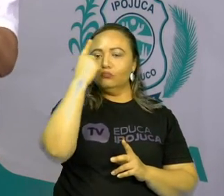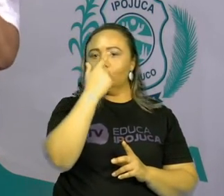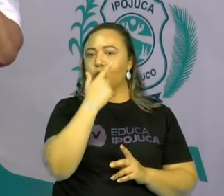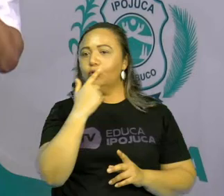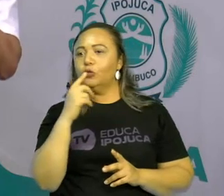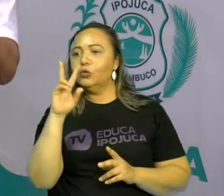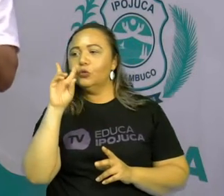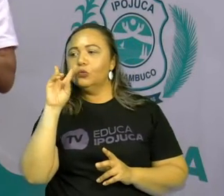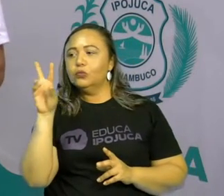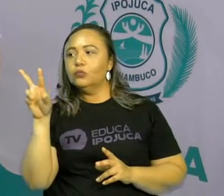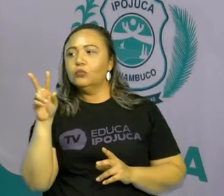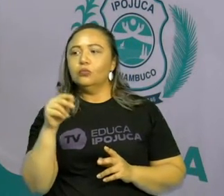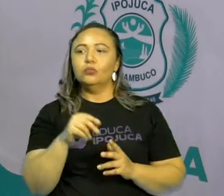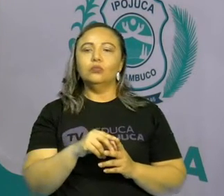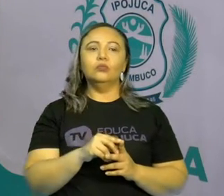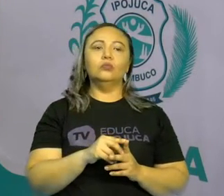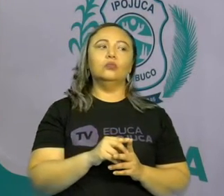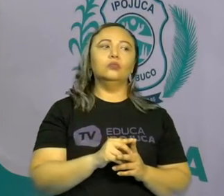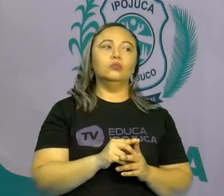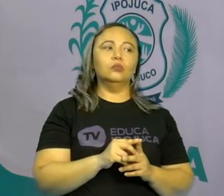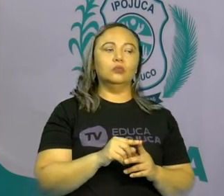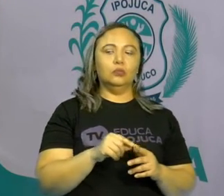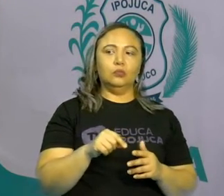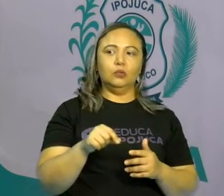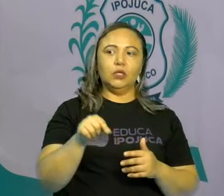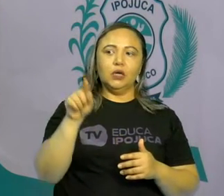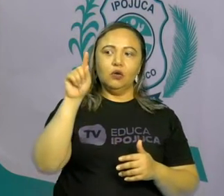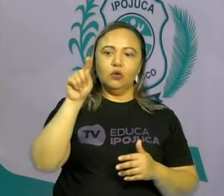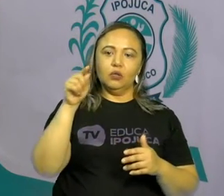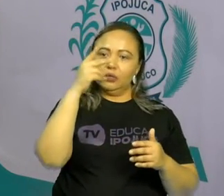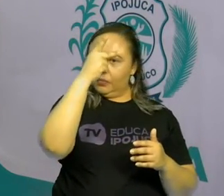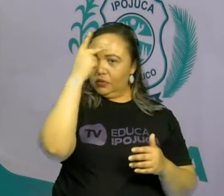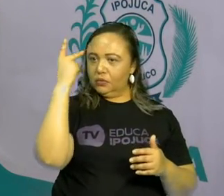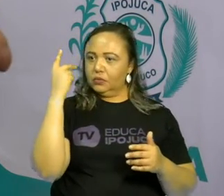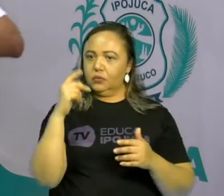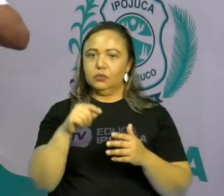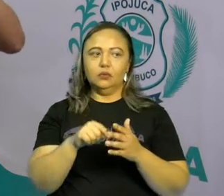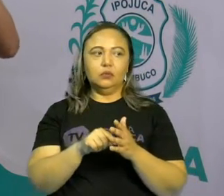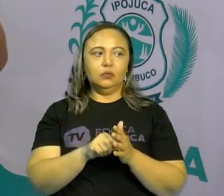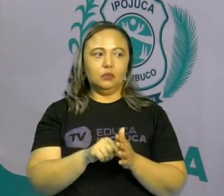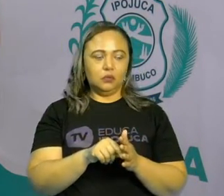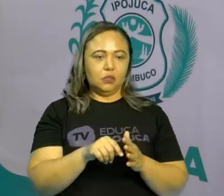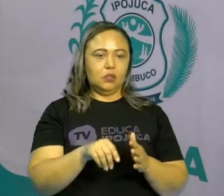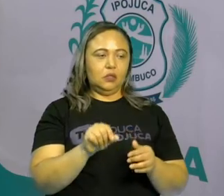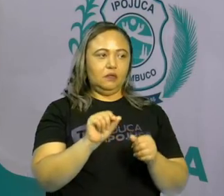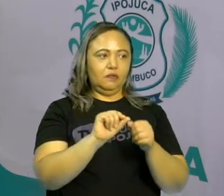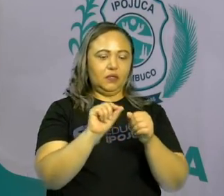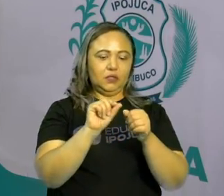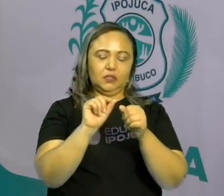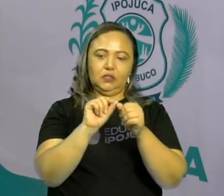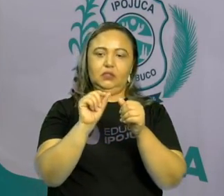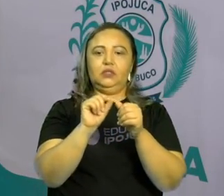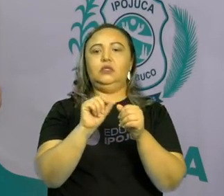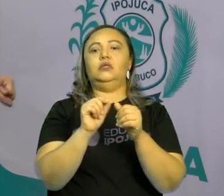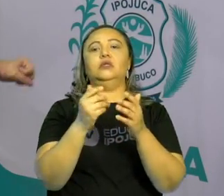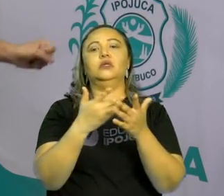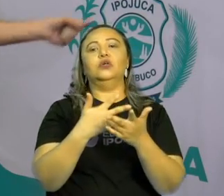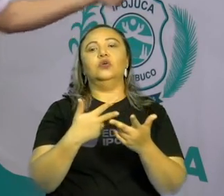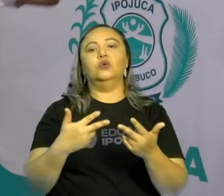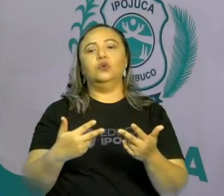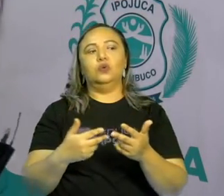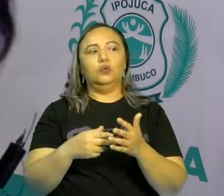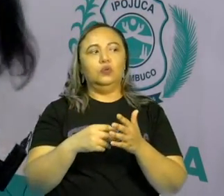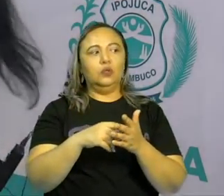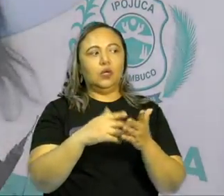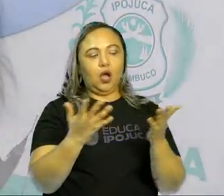um desafio. O que é isso, professora? Você vai aí na sua casa reproduzir alguma coisa que a professora vai